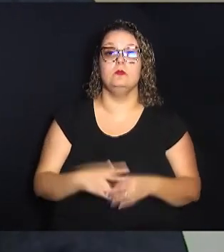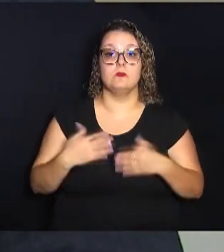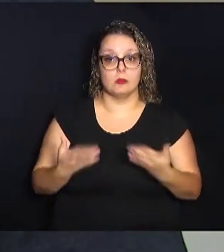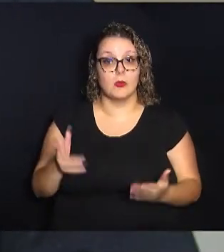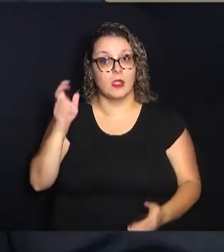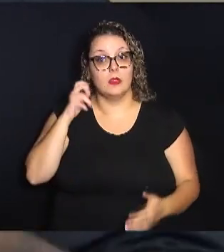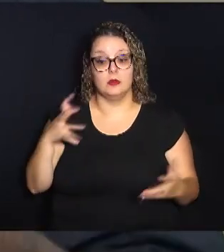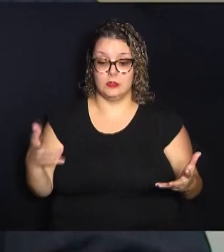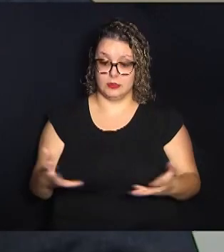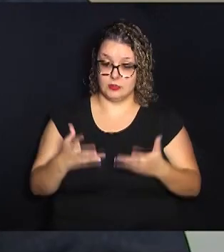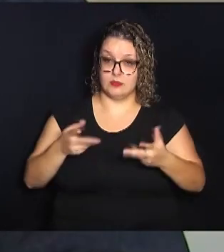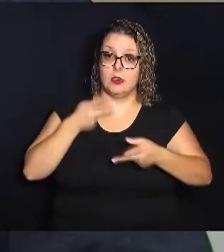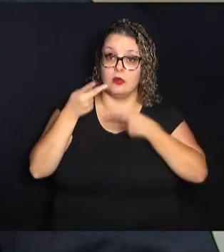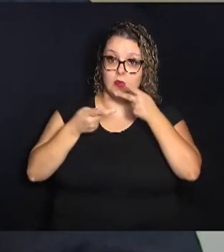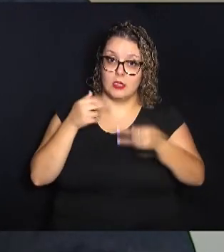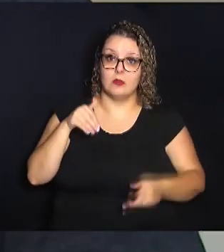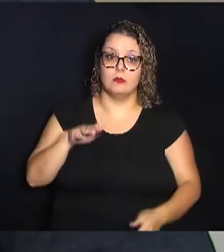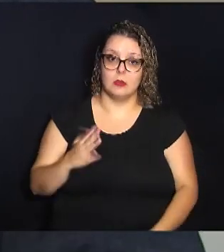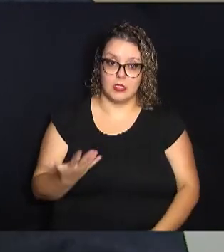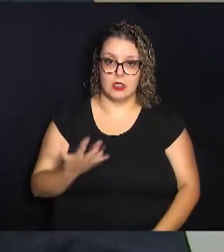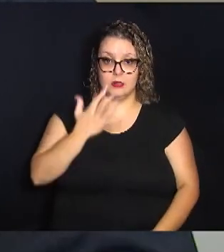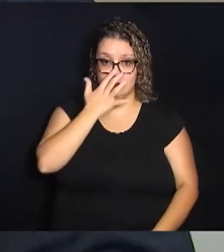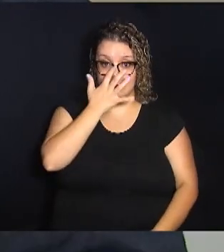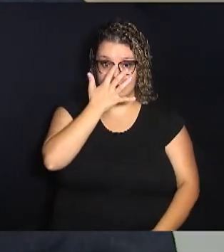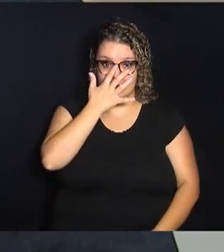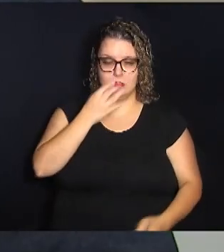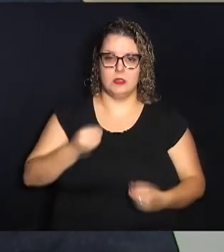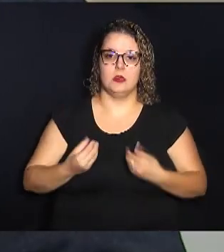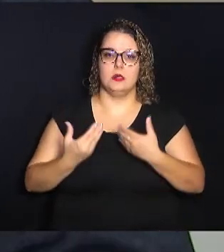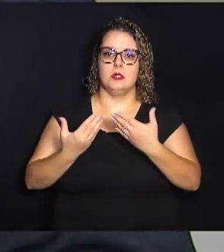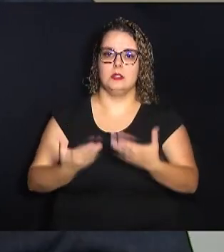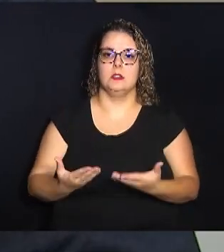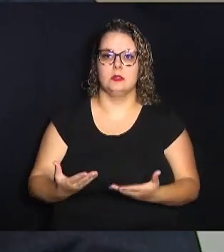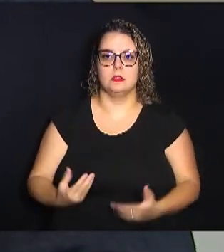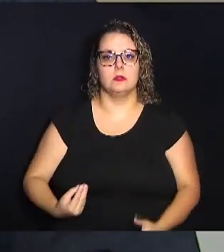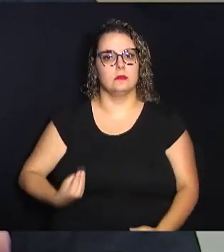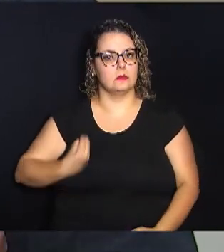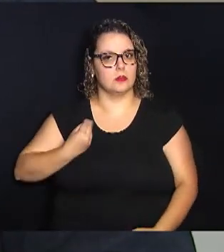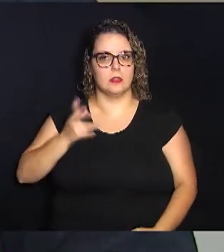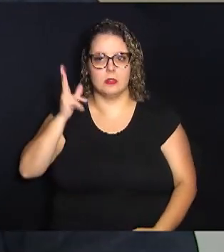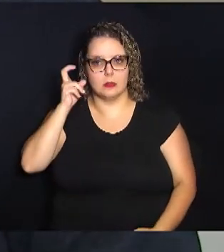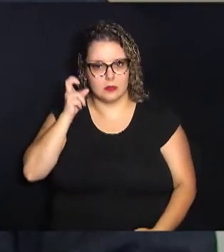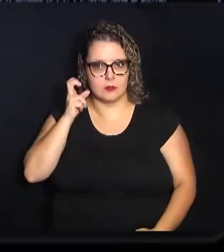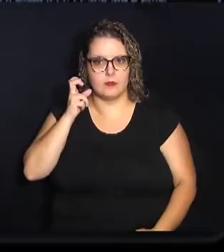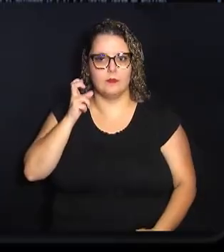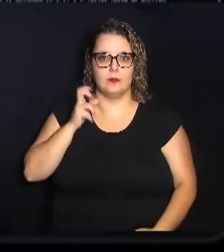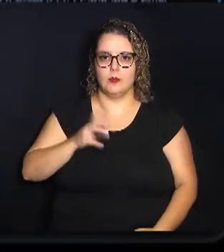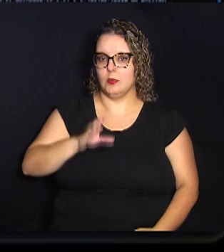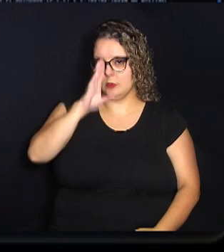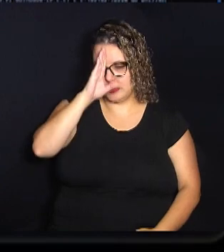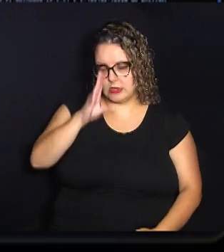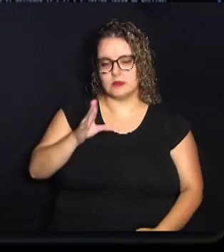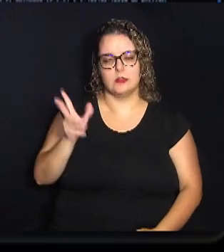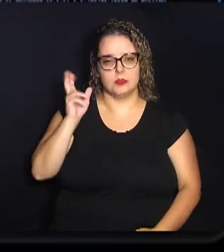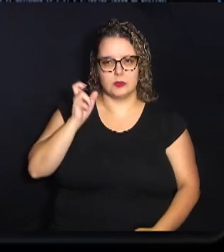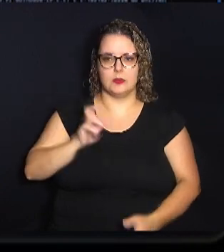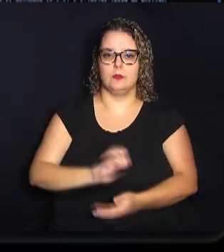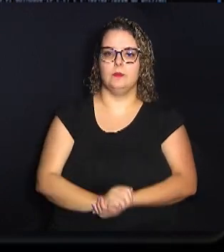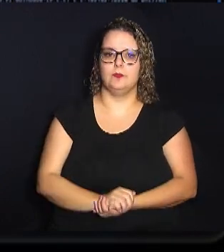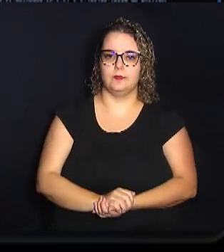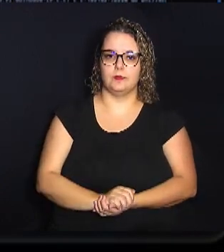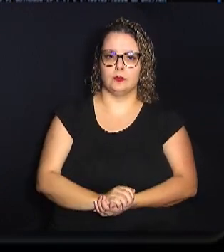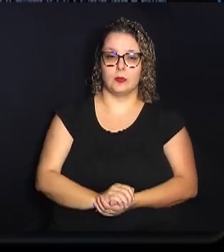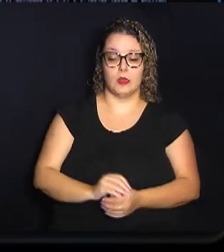estimular ela a falar mais e vai continuar oferecendo a presença e a escuta. O fundamental é a escuta. E o